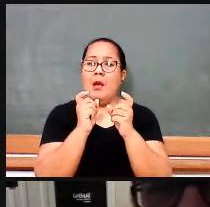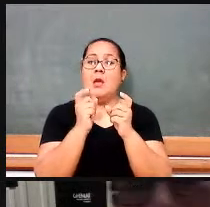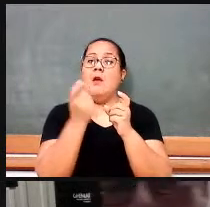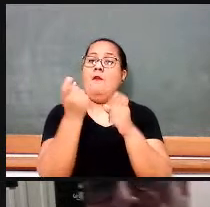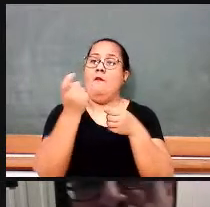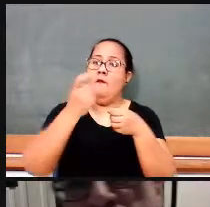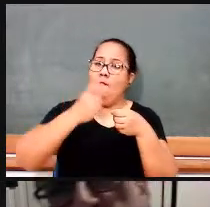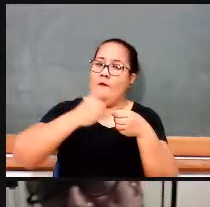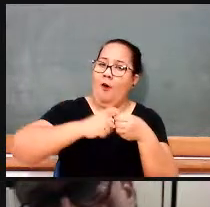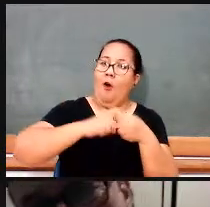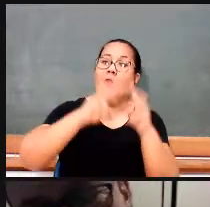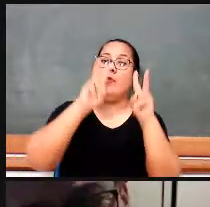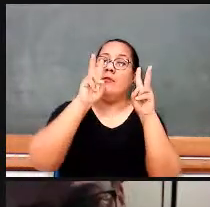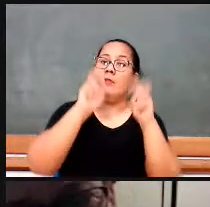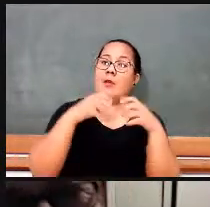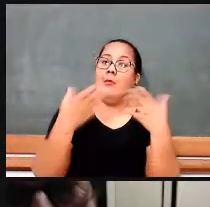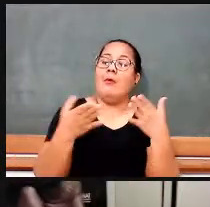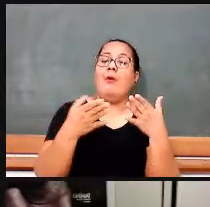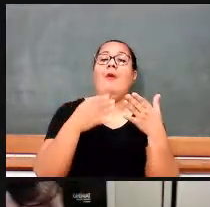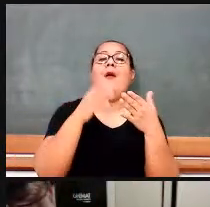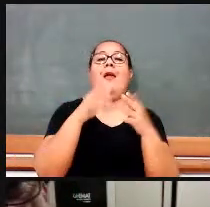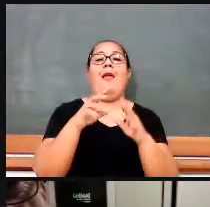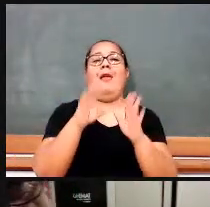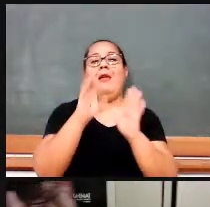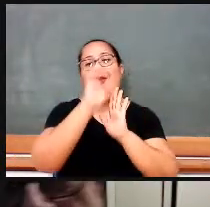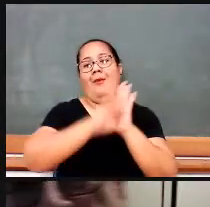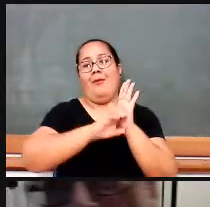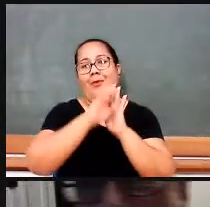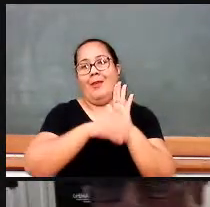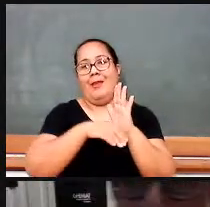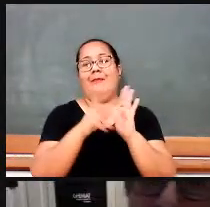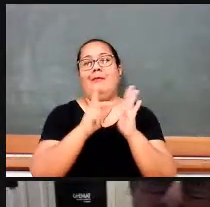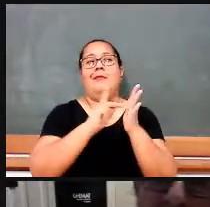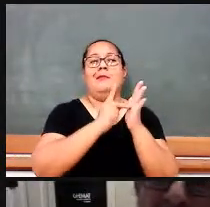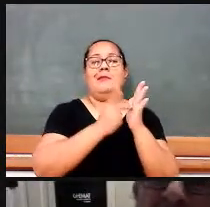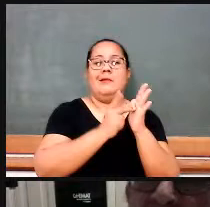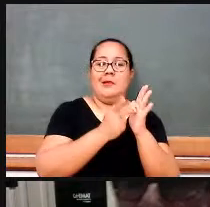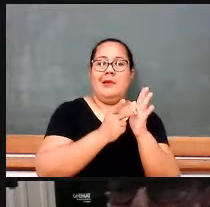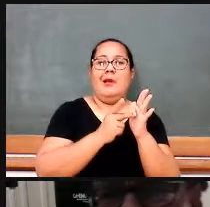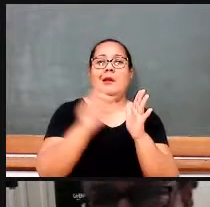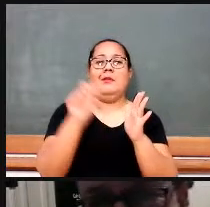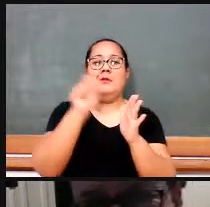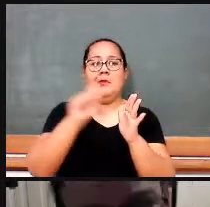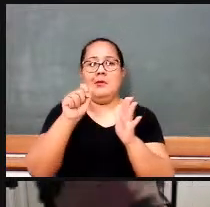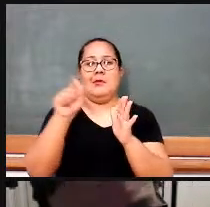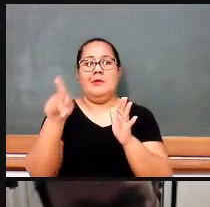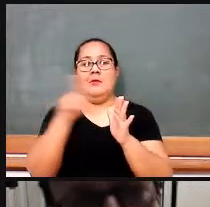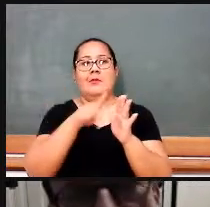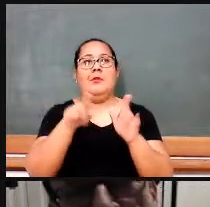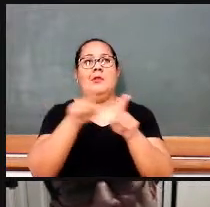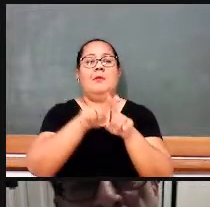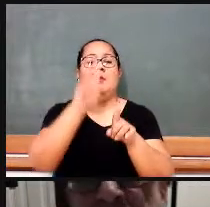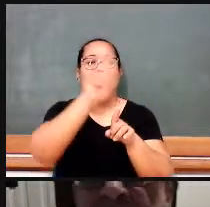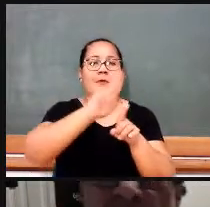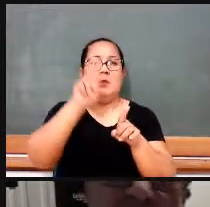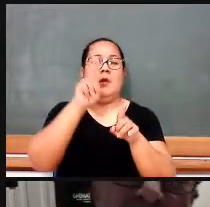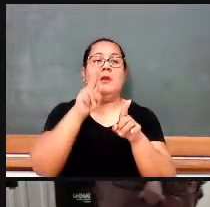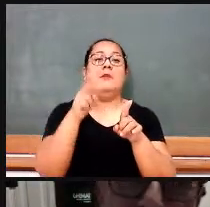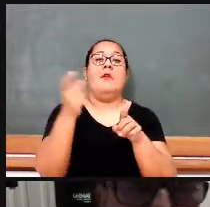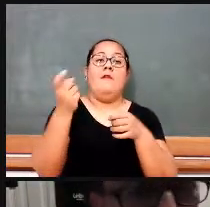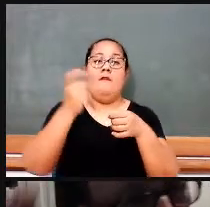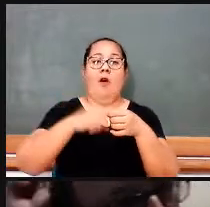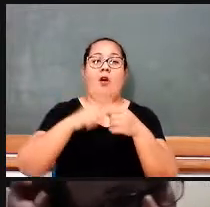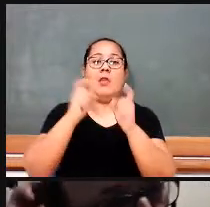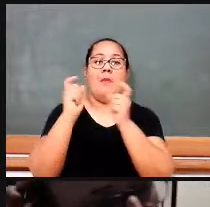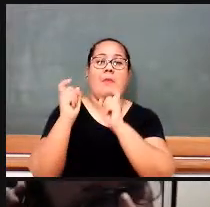não é? Sindicatos, associação de professores, não é? Universidades, enfim, eles estavam